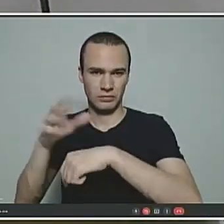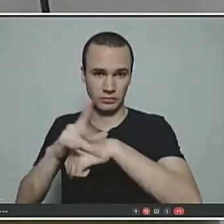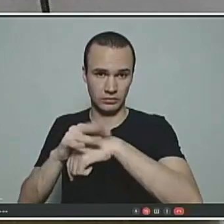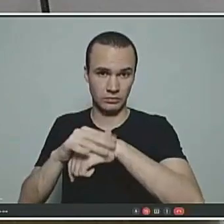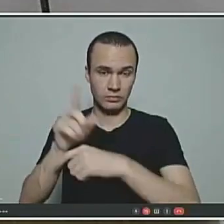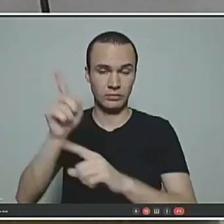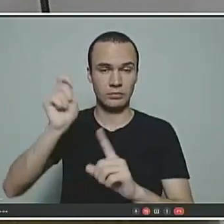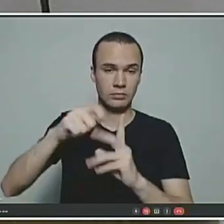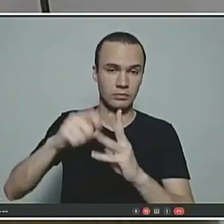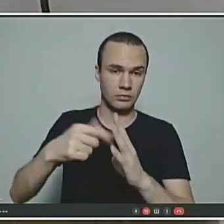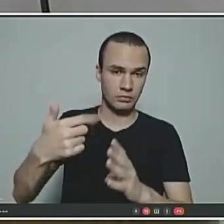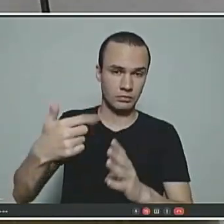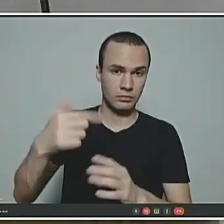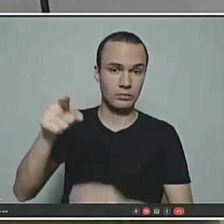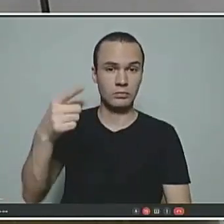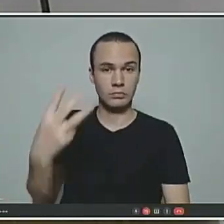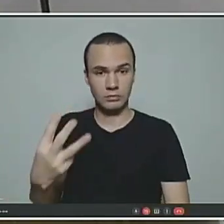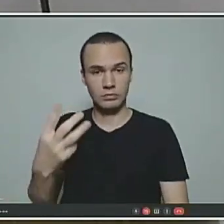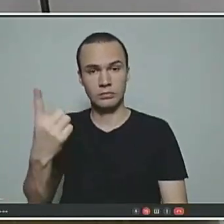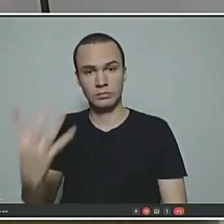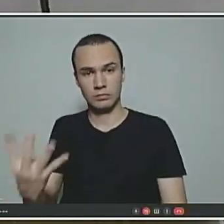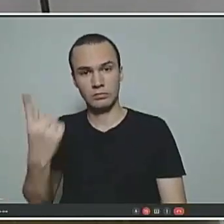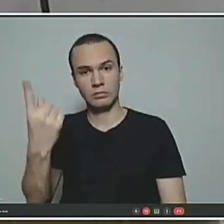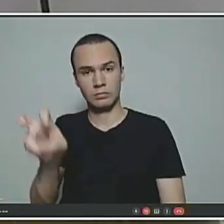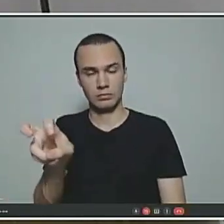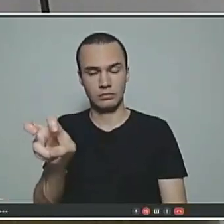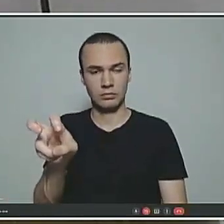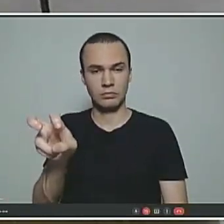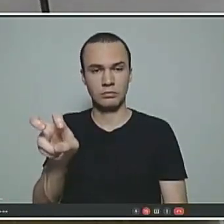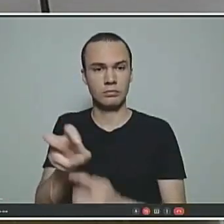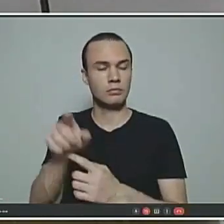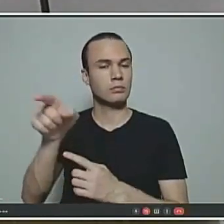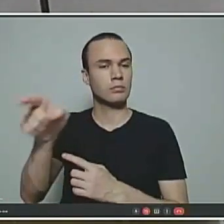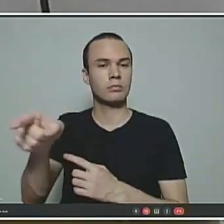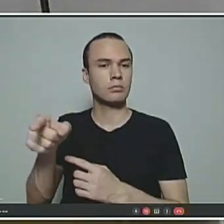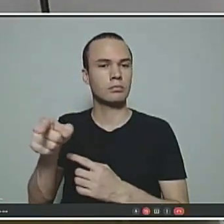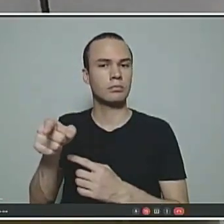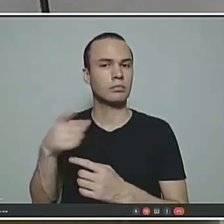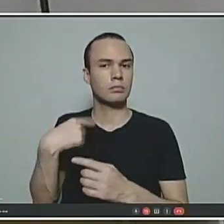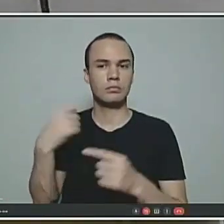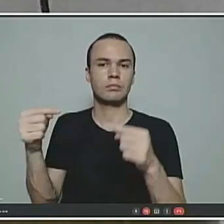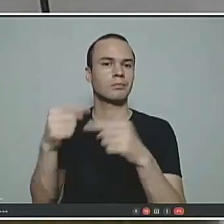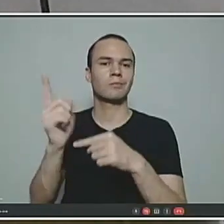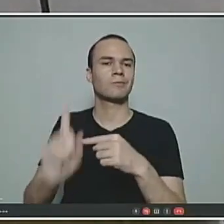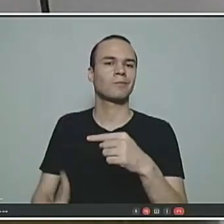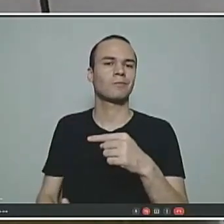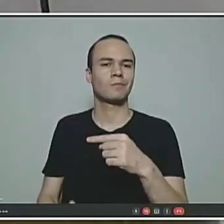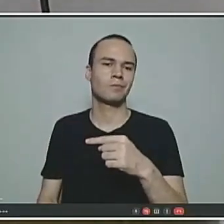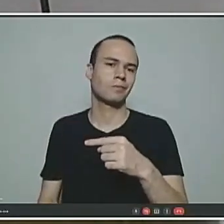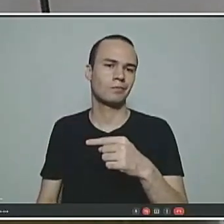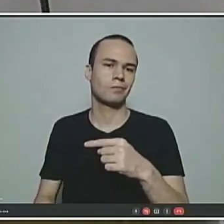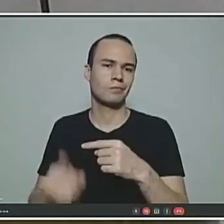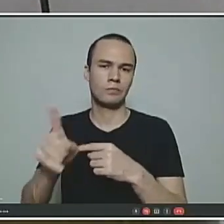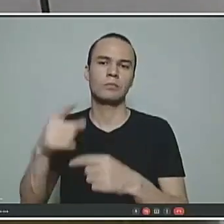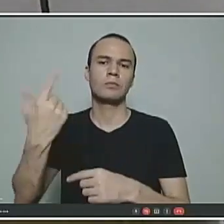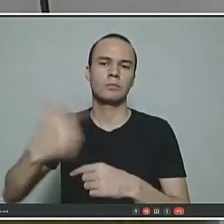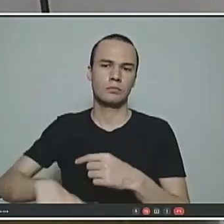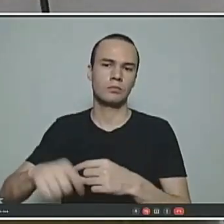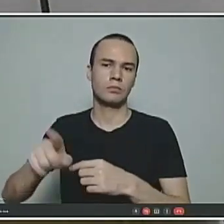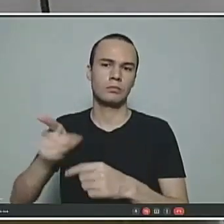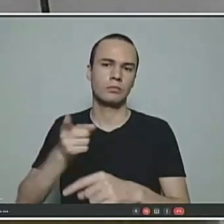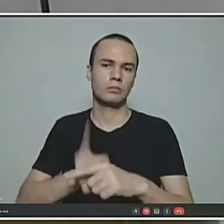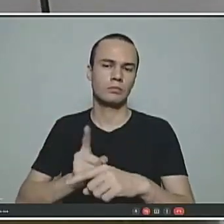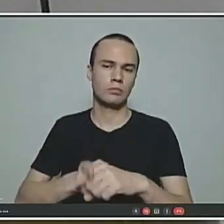o décimo terceiro mês, o décimo quarto mês, o décimo quinto, não vai contar como tempo de magistério. Ele está sendo punido duas vezes, uma pela